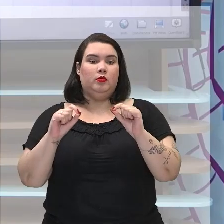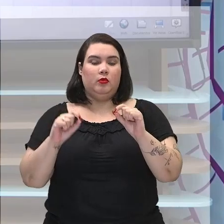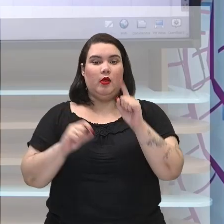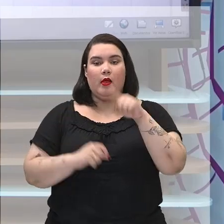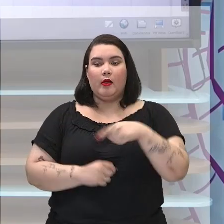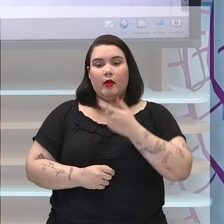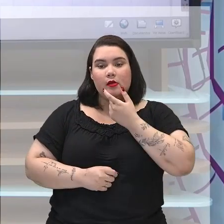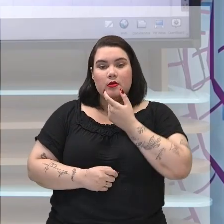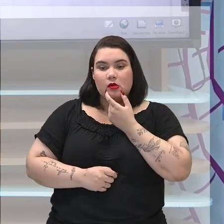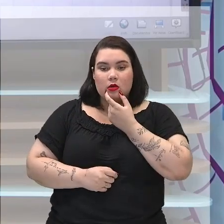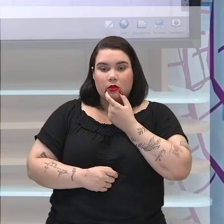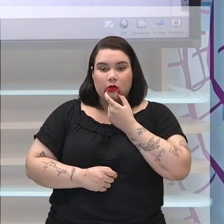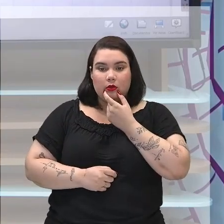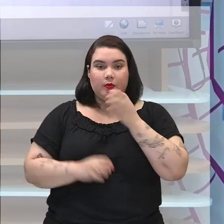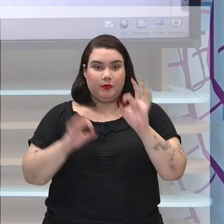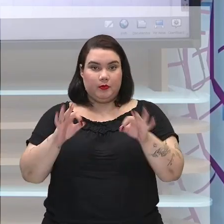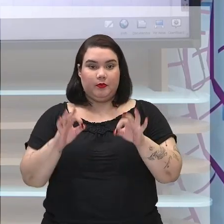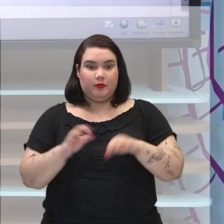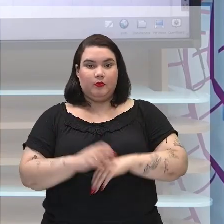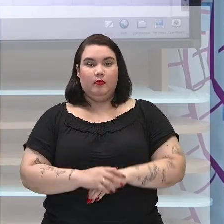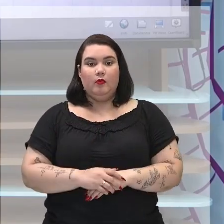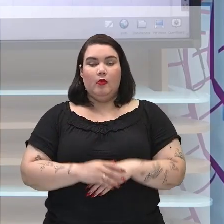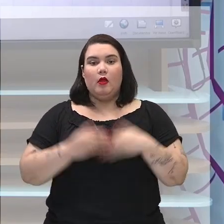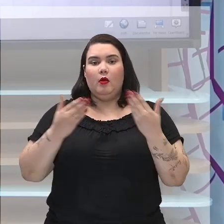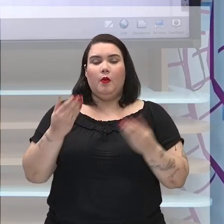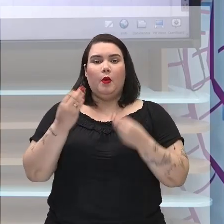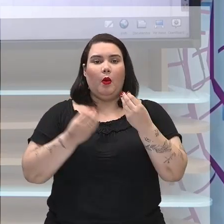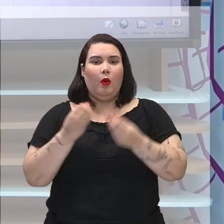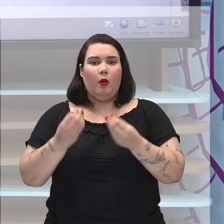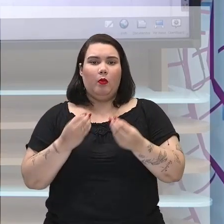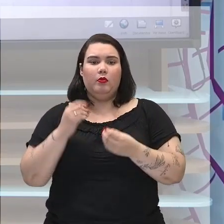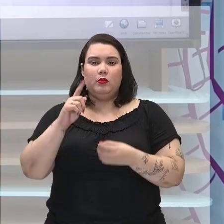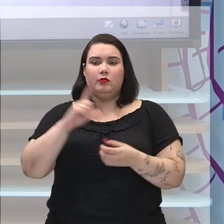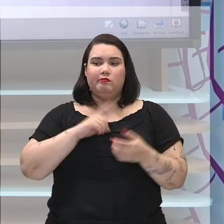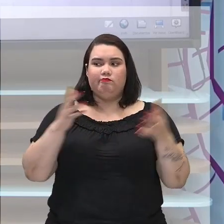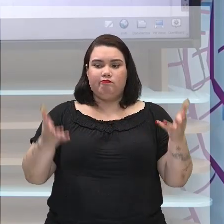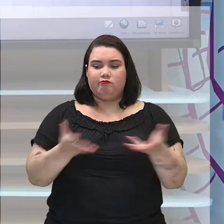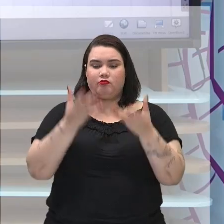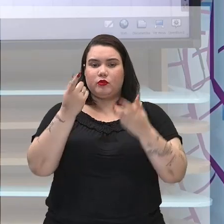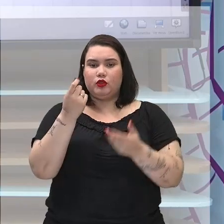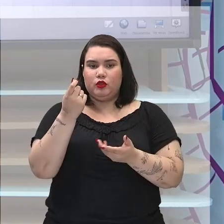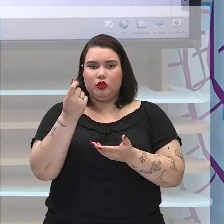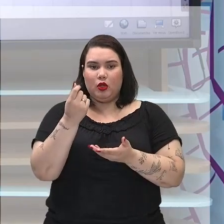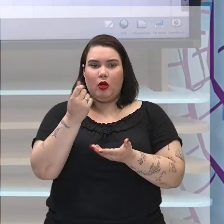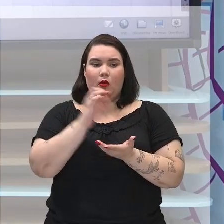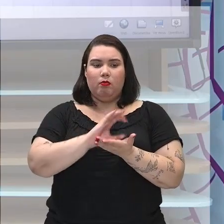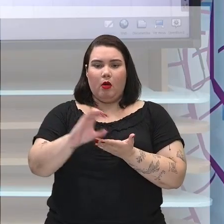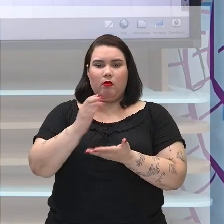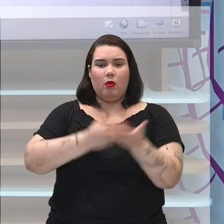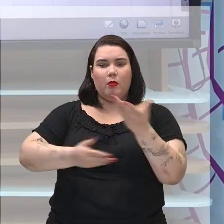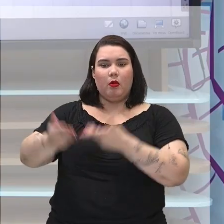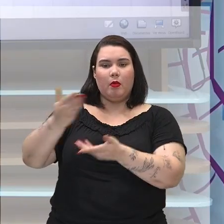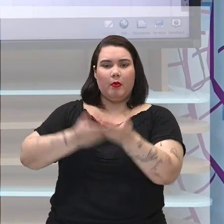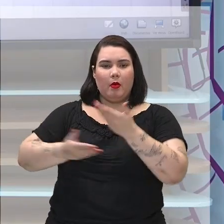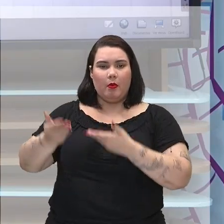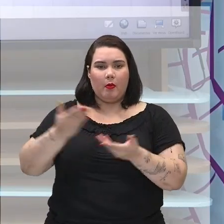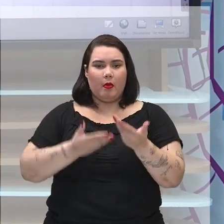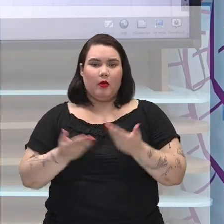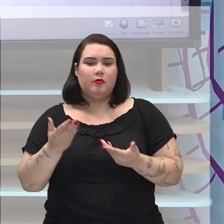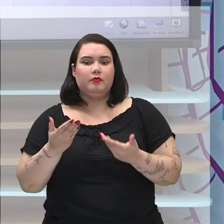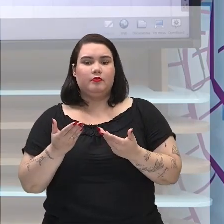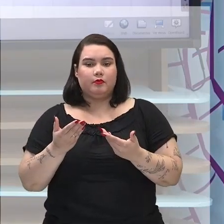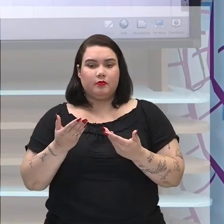Inglaterra. E como é que você vai fomentar essas trocas comerciais?